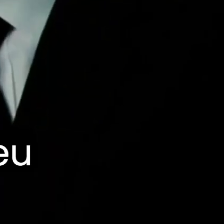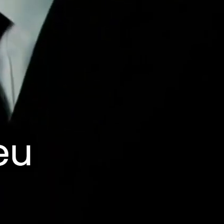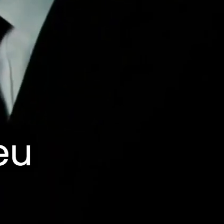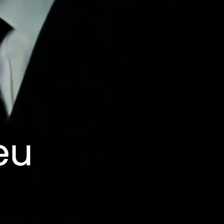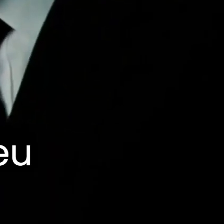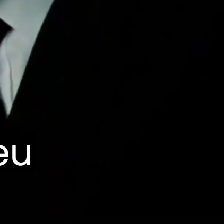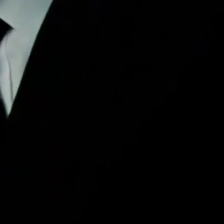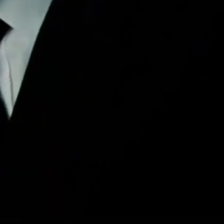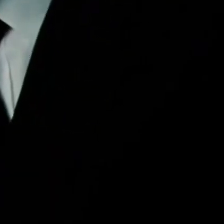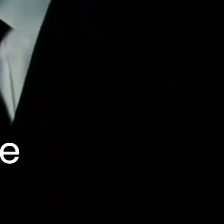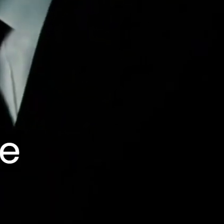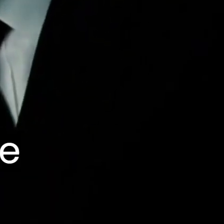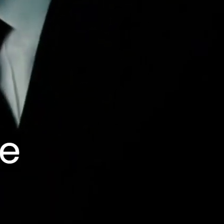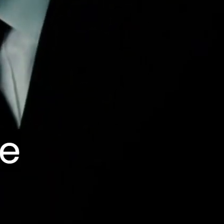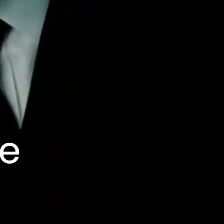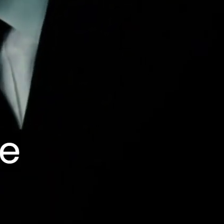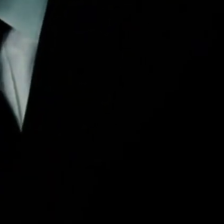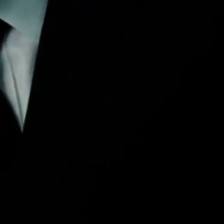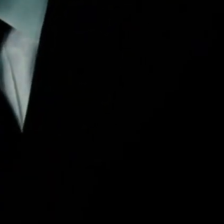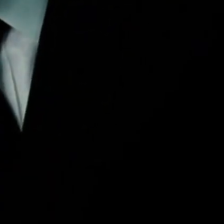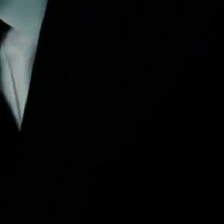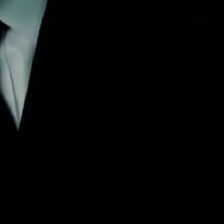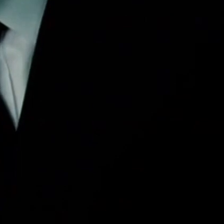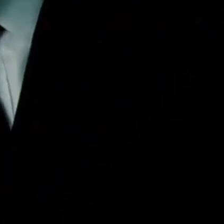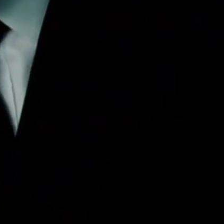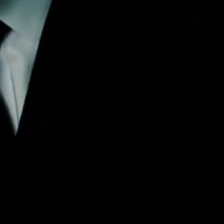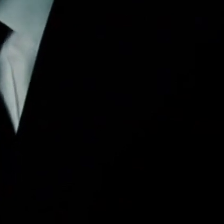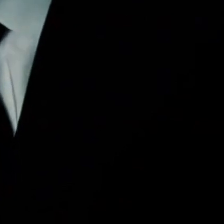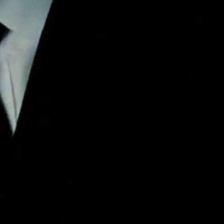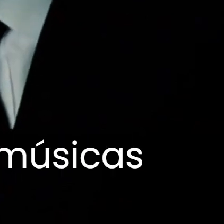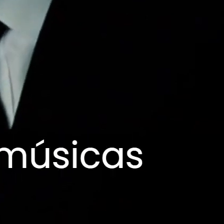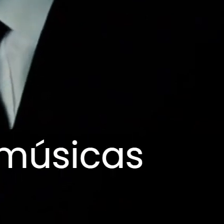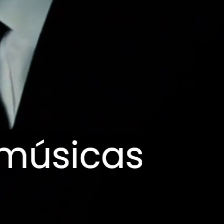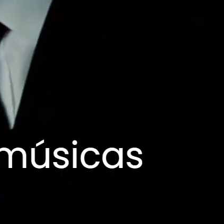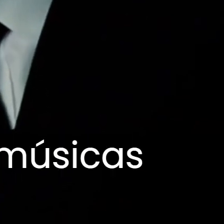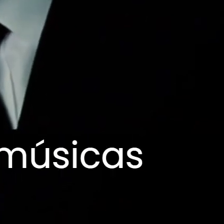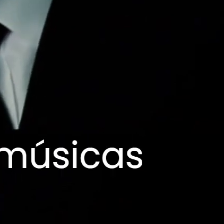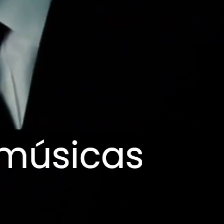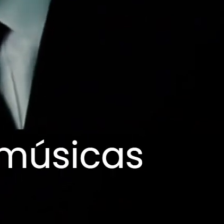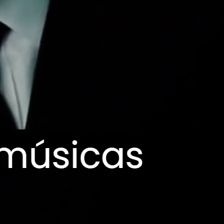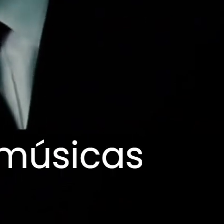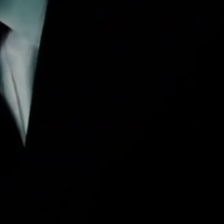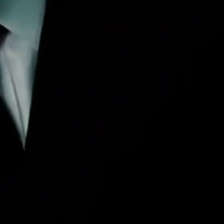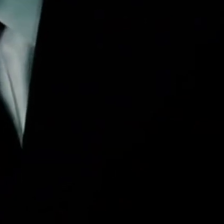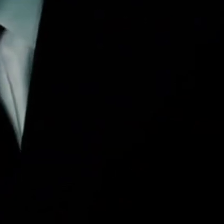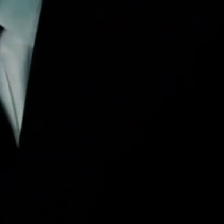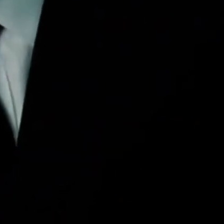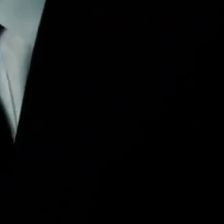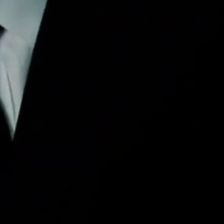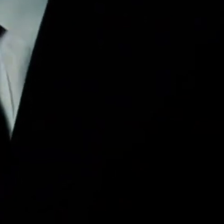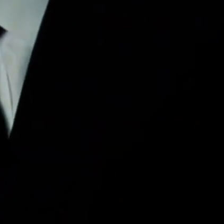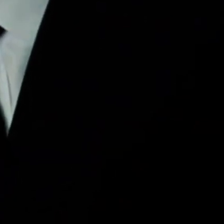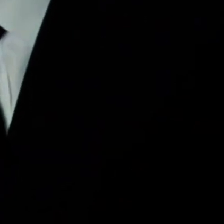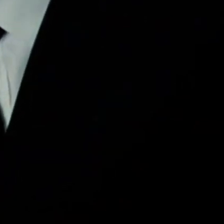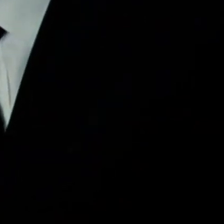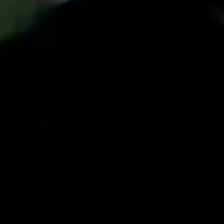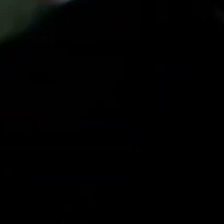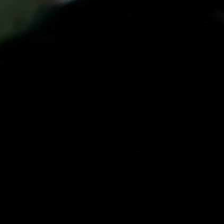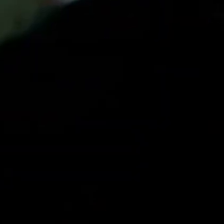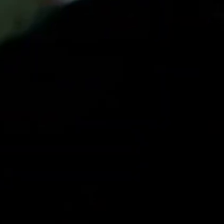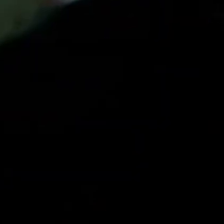O amor é universal, meu amigo. Só encaramos de maneiras diferentes. Ouvimos músicas diferentes.